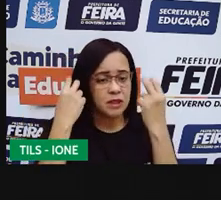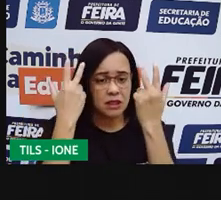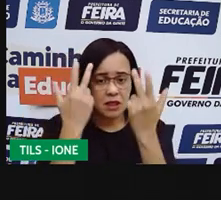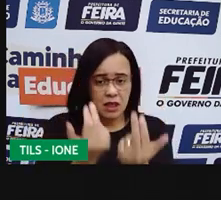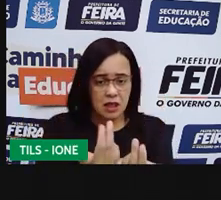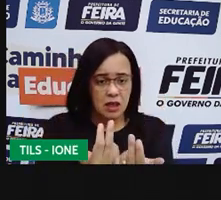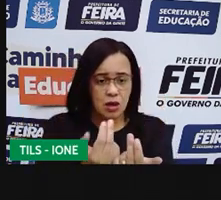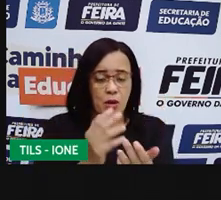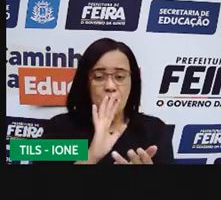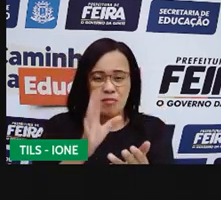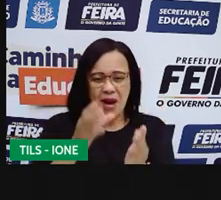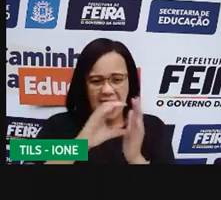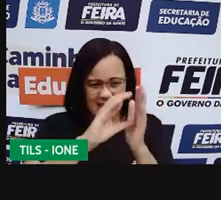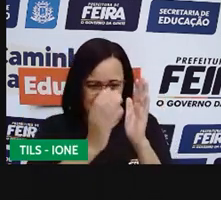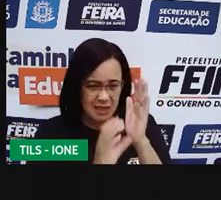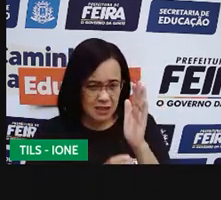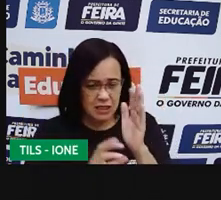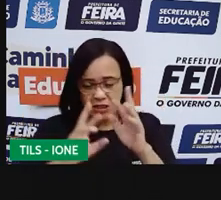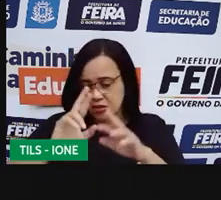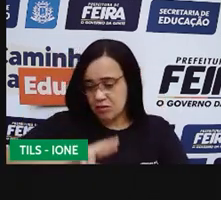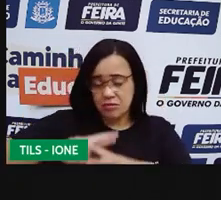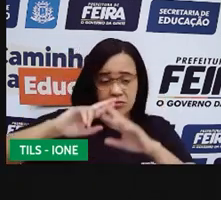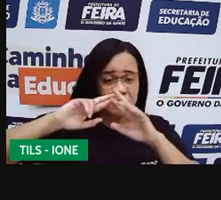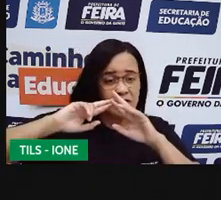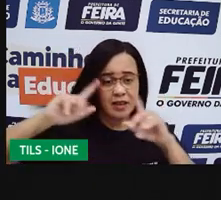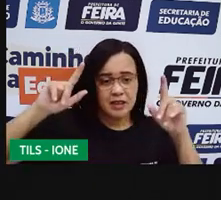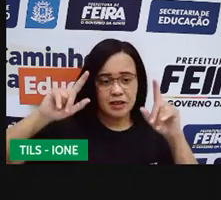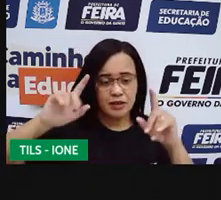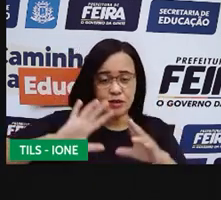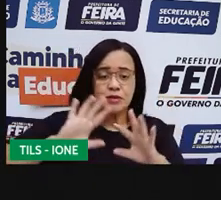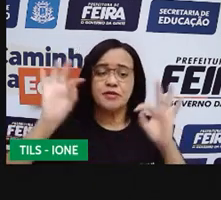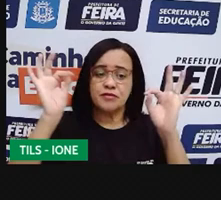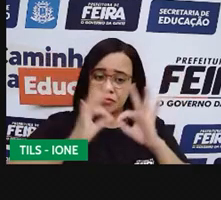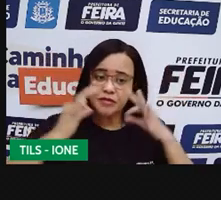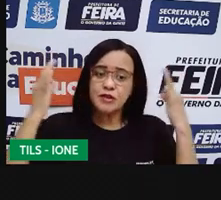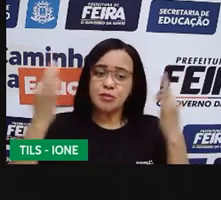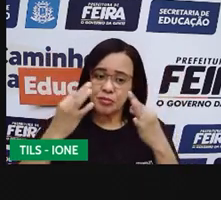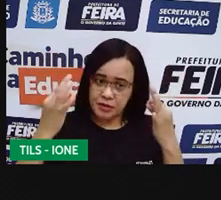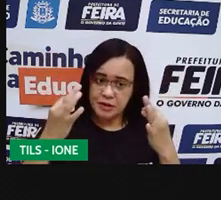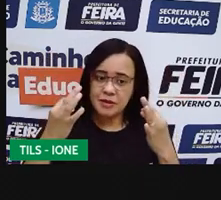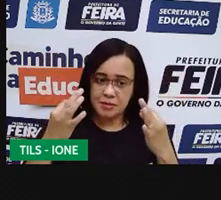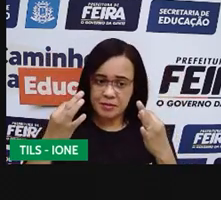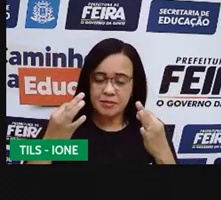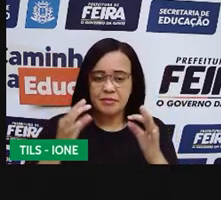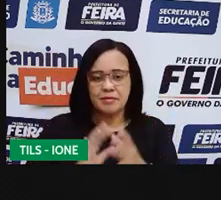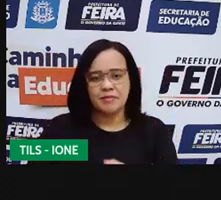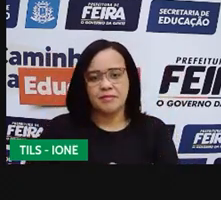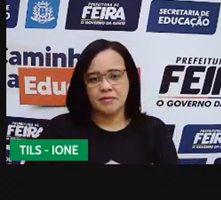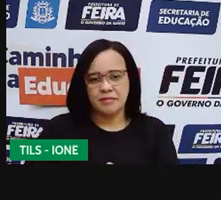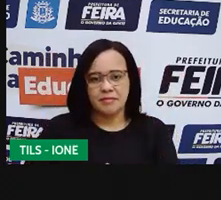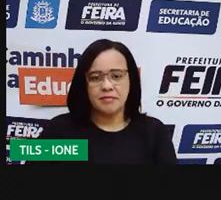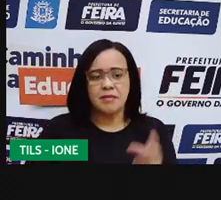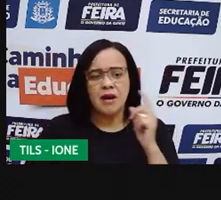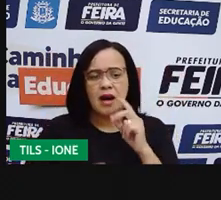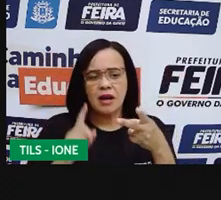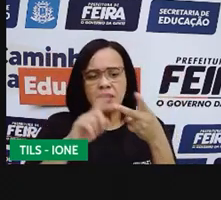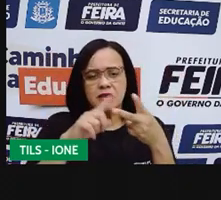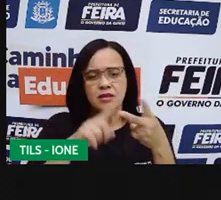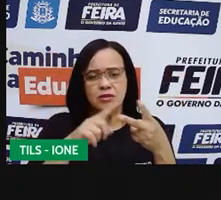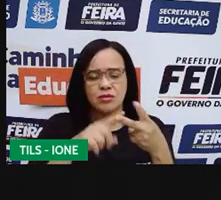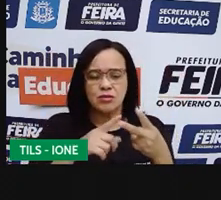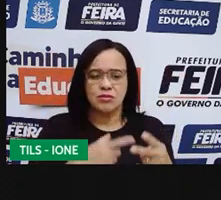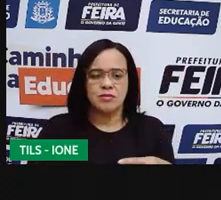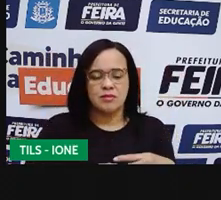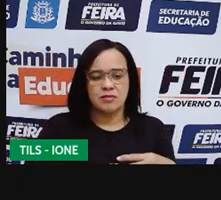Vejam essa segunda imagem aqui, de uma mãe e um filho. Elas